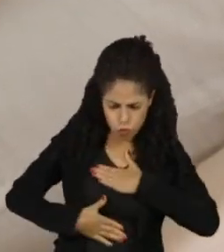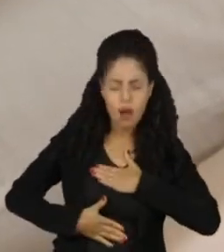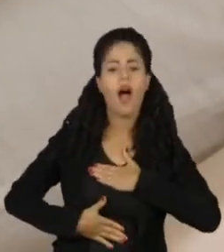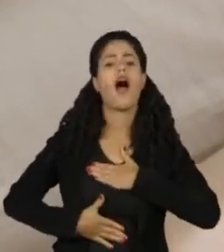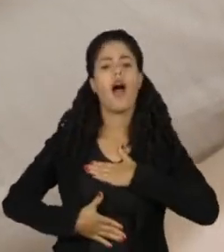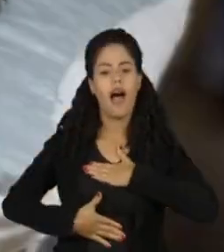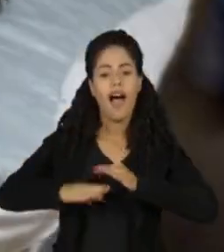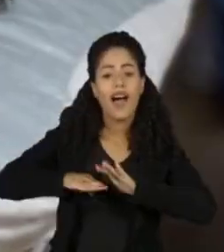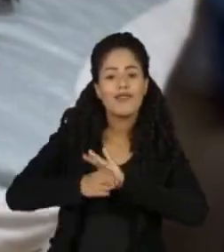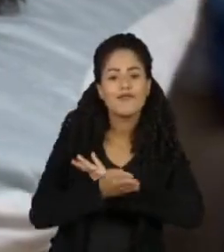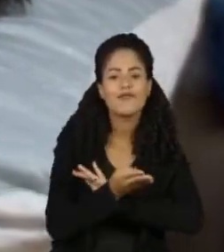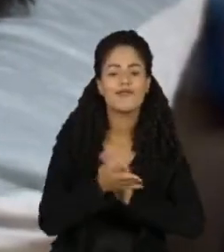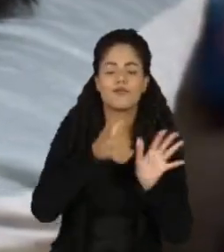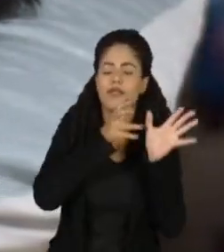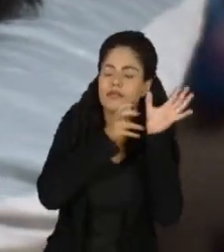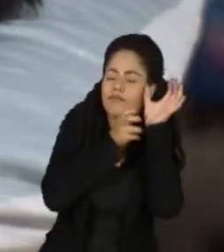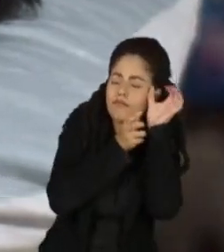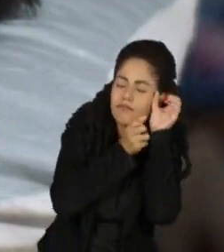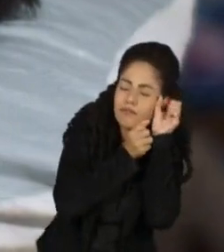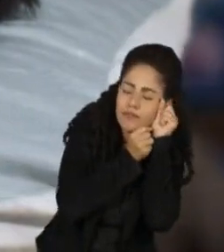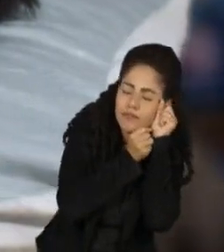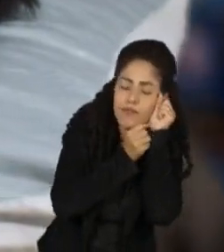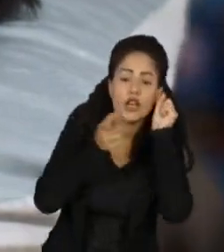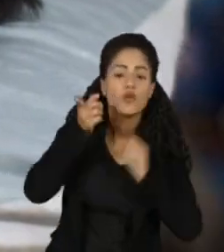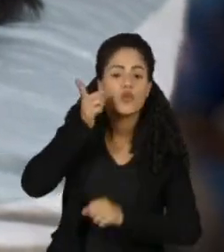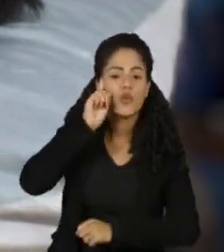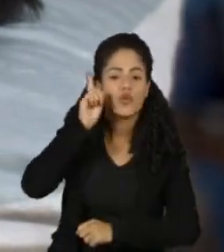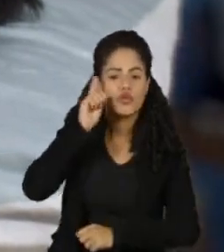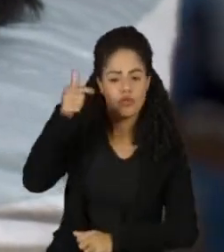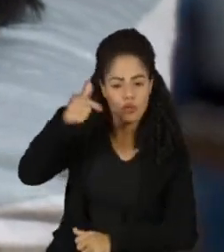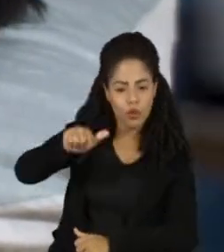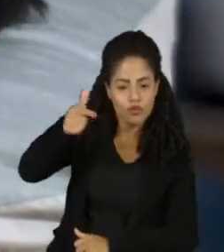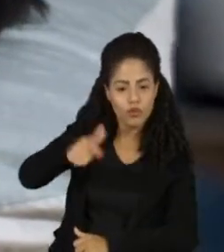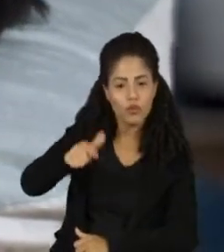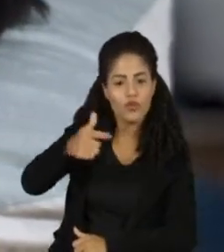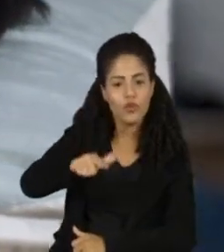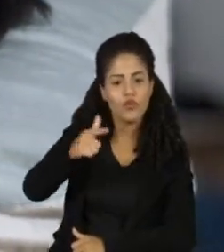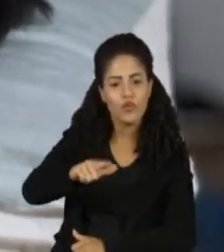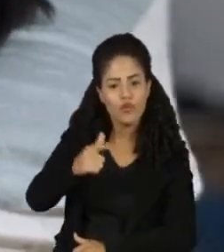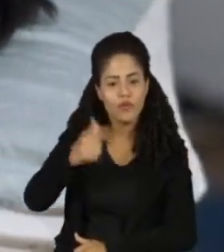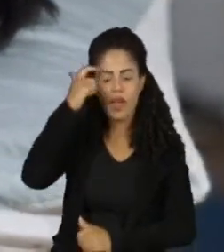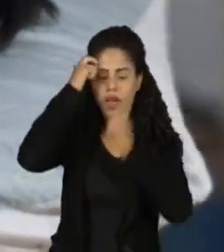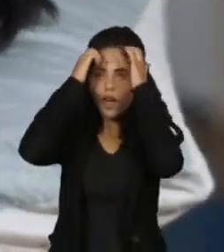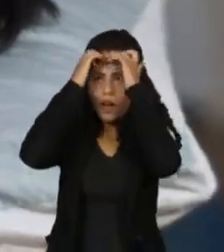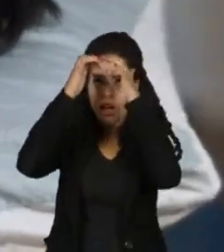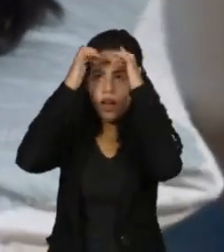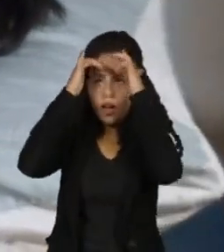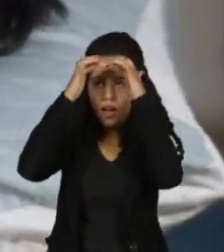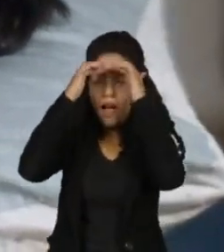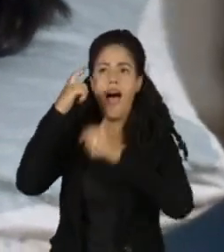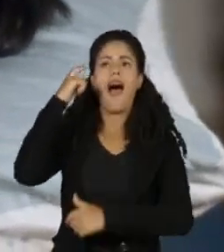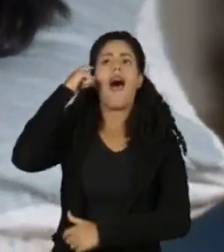de eventos, ou seja, uma sequência de eventos que se repete todas as noites, aquilo vai ajudando ao cérebro da criança a entender que é hora de dormir. Então, vamos lá.